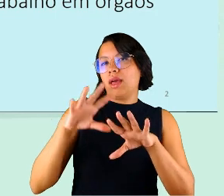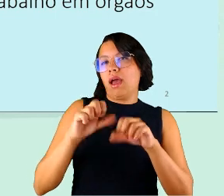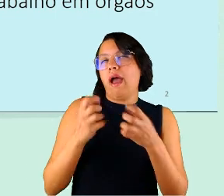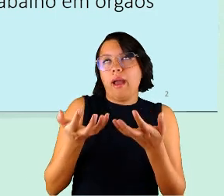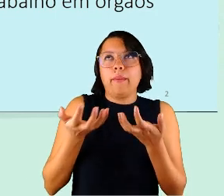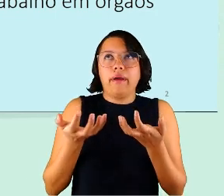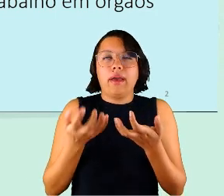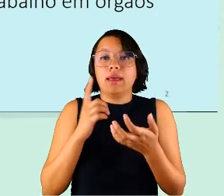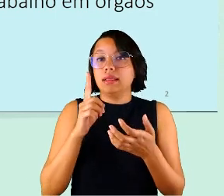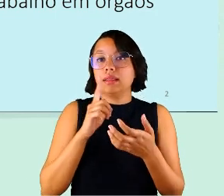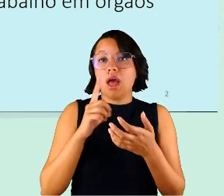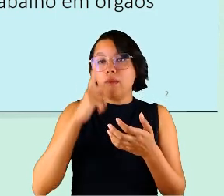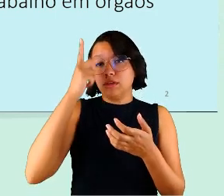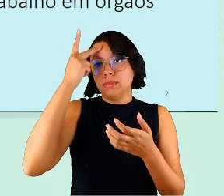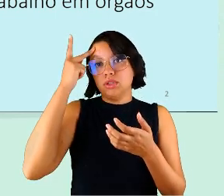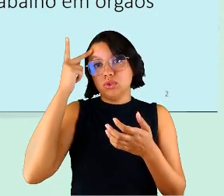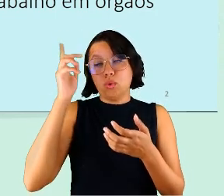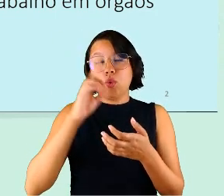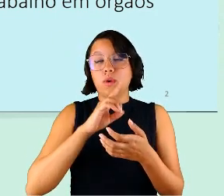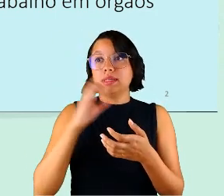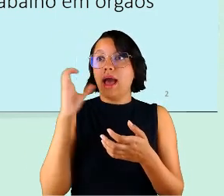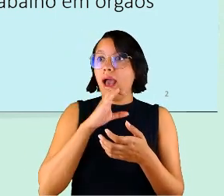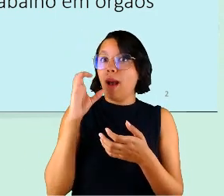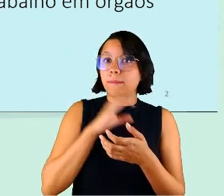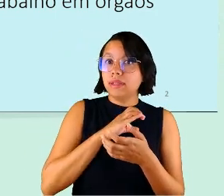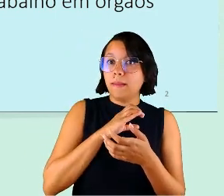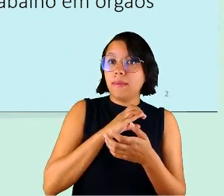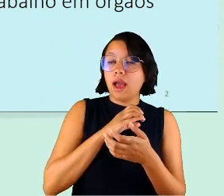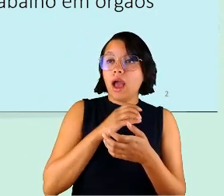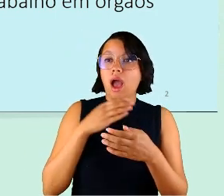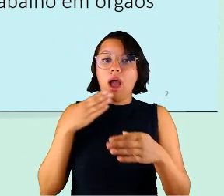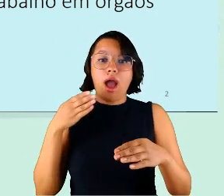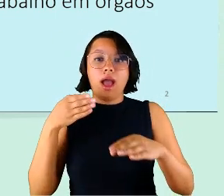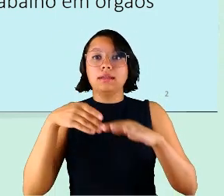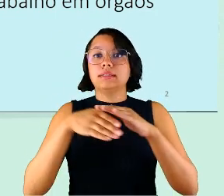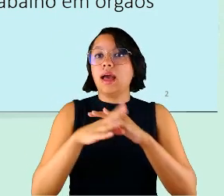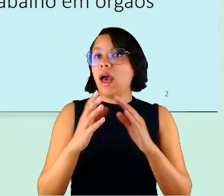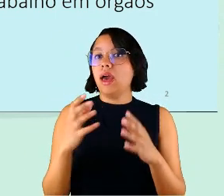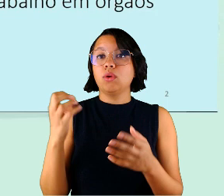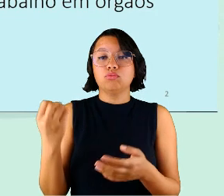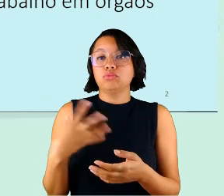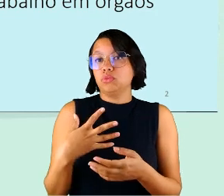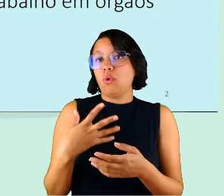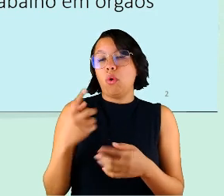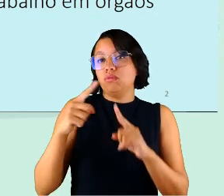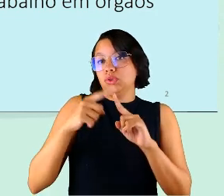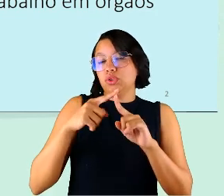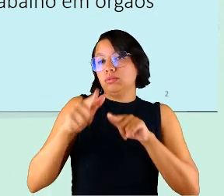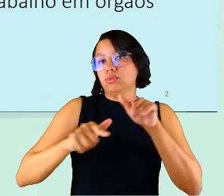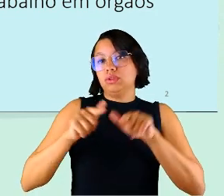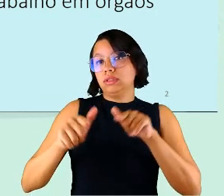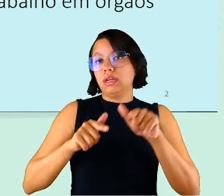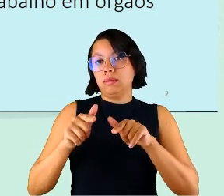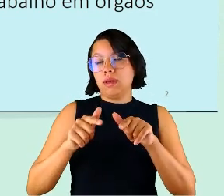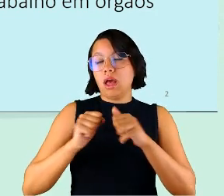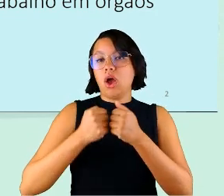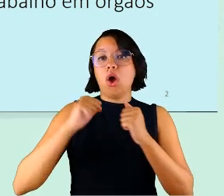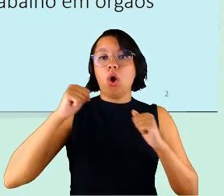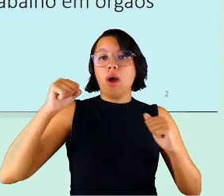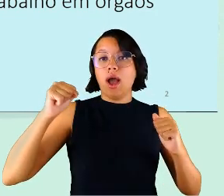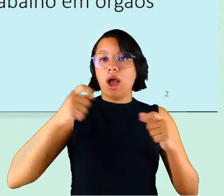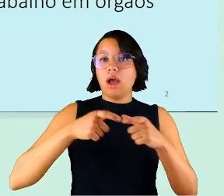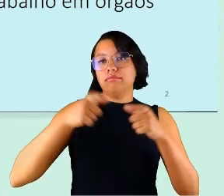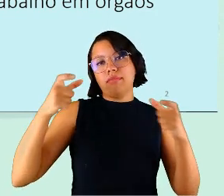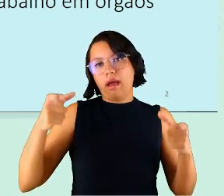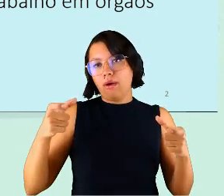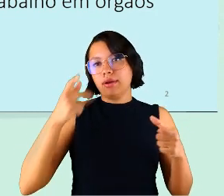pessoas tiveram que, do dia para a noite, ingressar em uma nova modalidade com a grande maioria